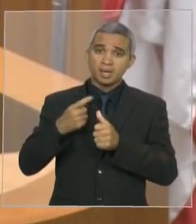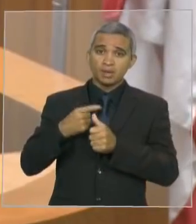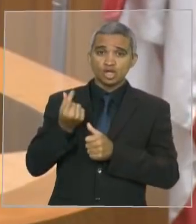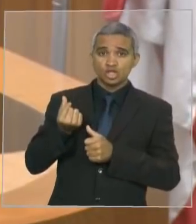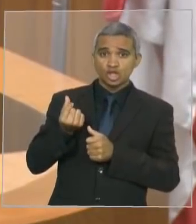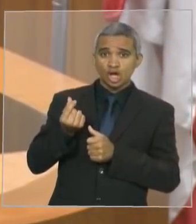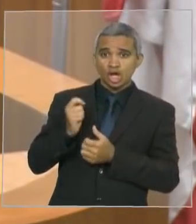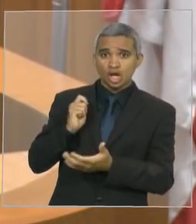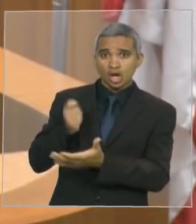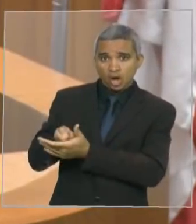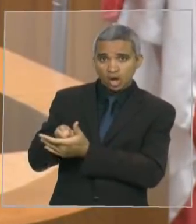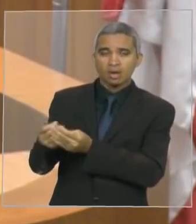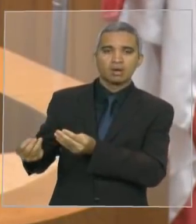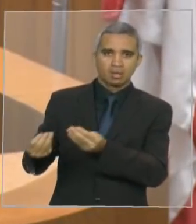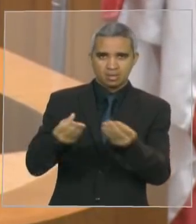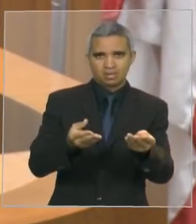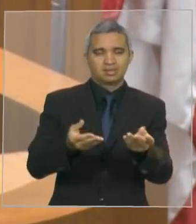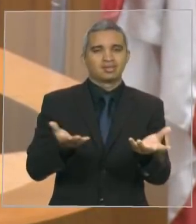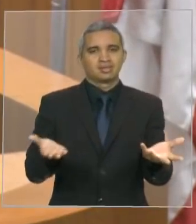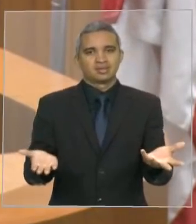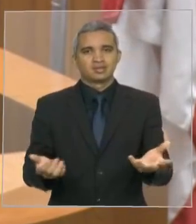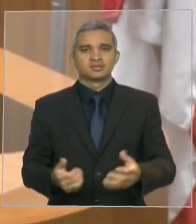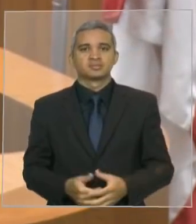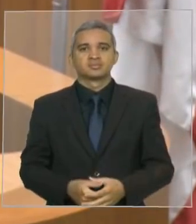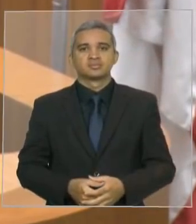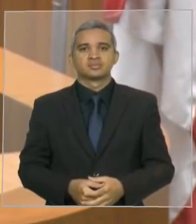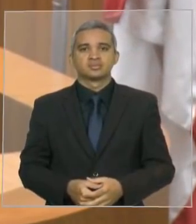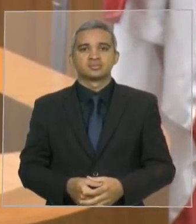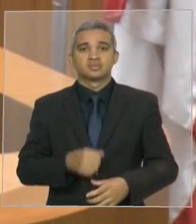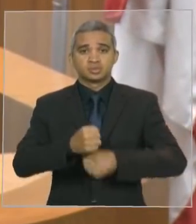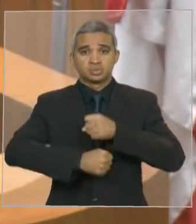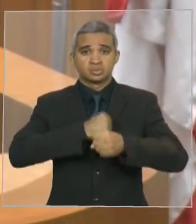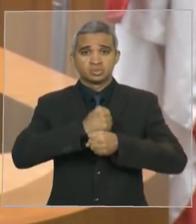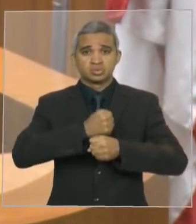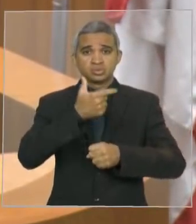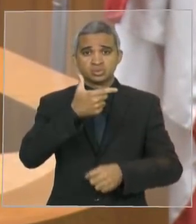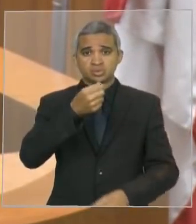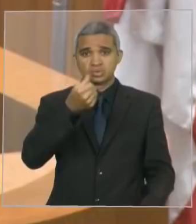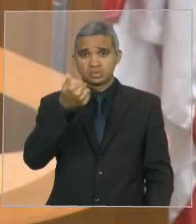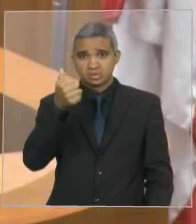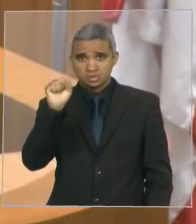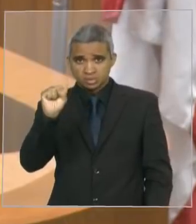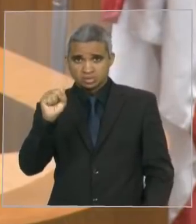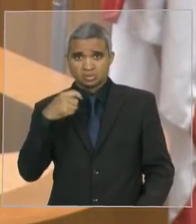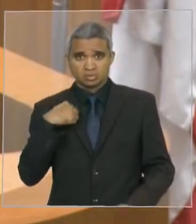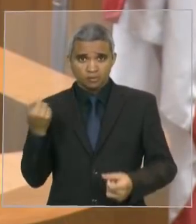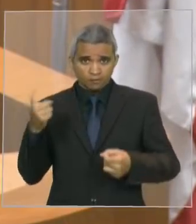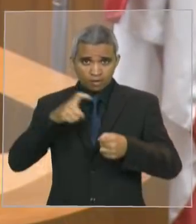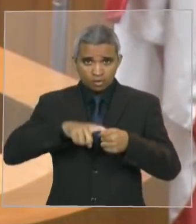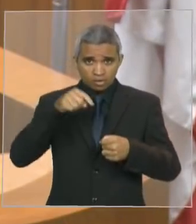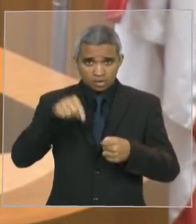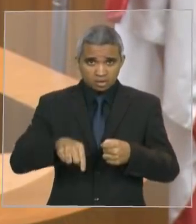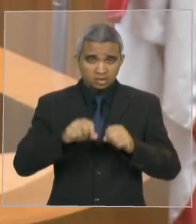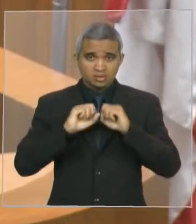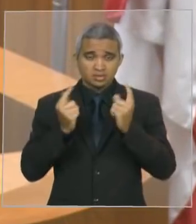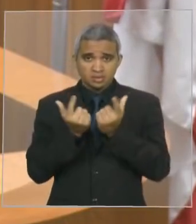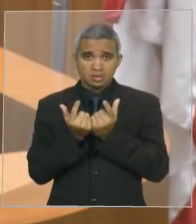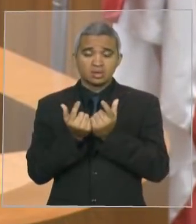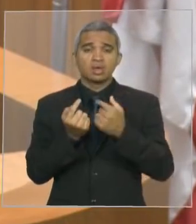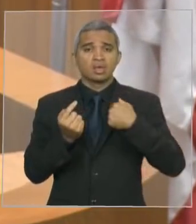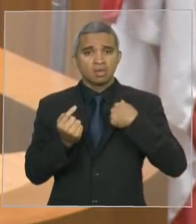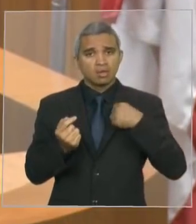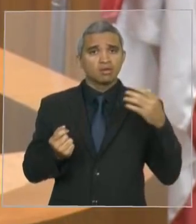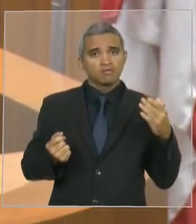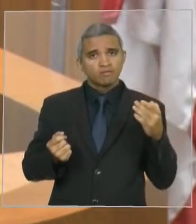novamente à Secretaria de Articulação Política cobrar os meus requerimentos,